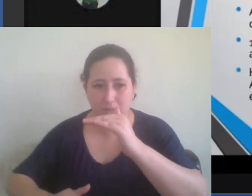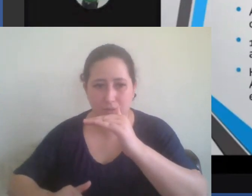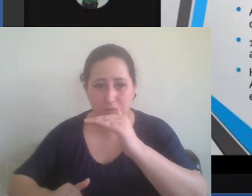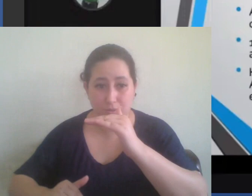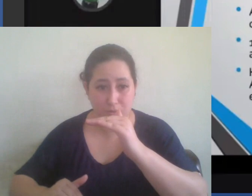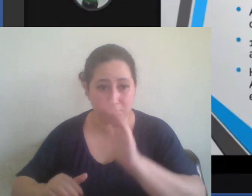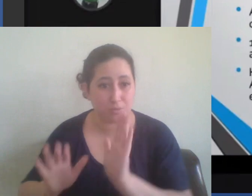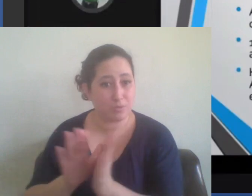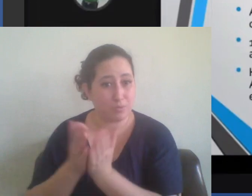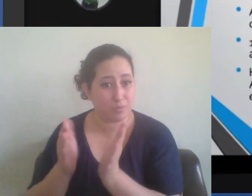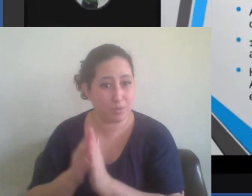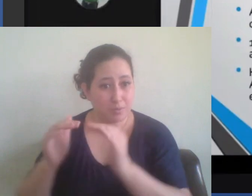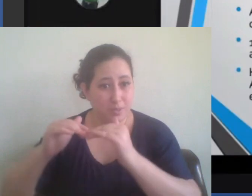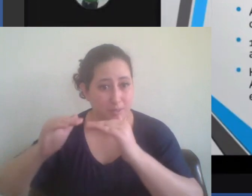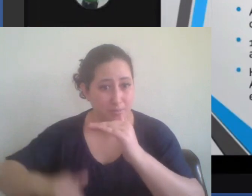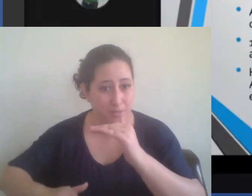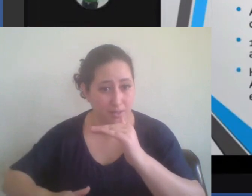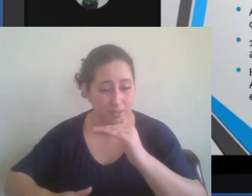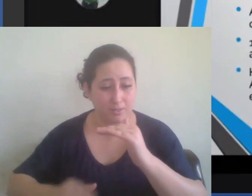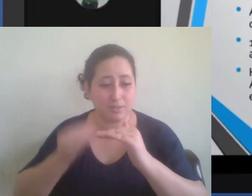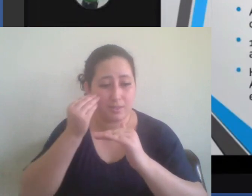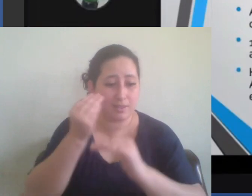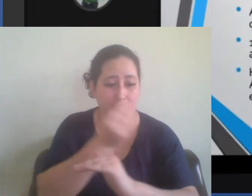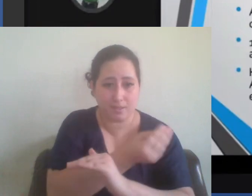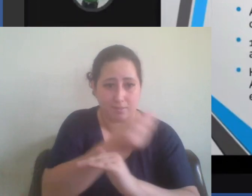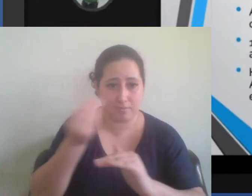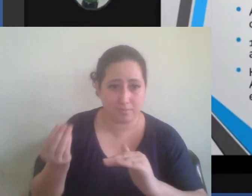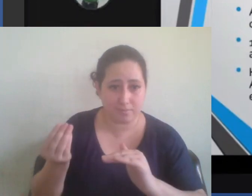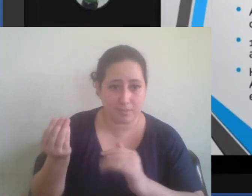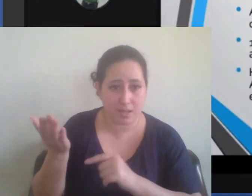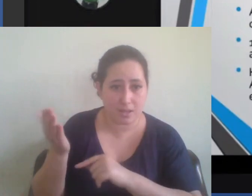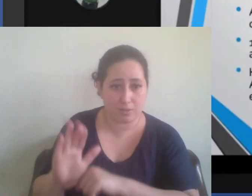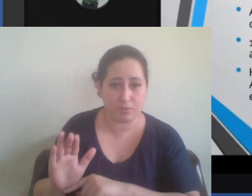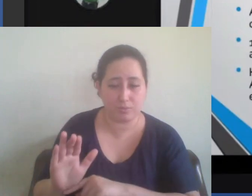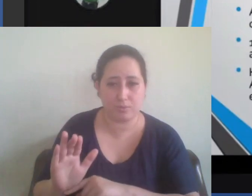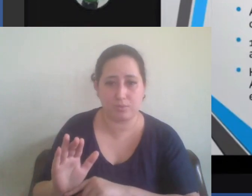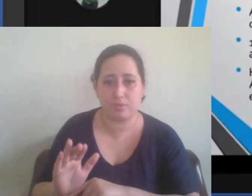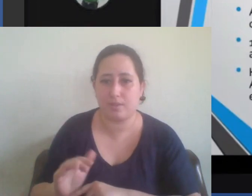elas são recentes e veja bem